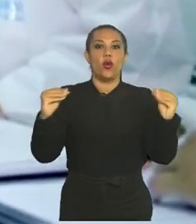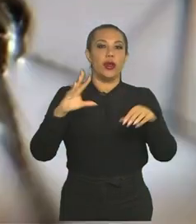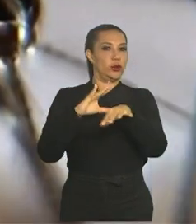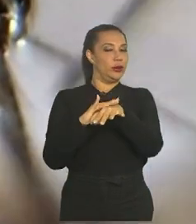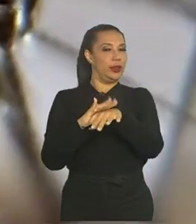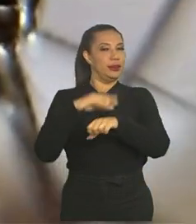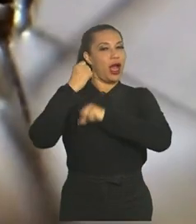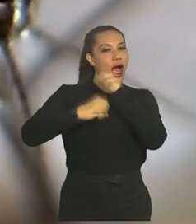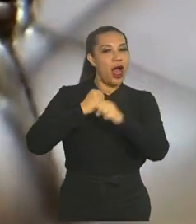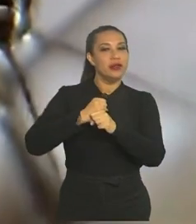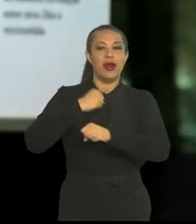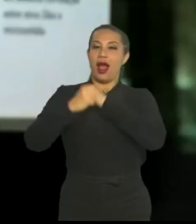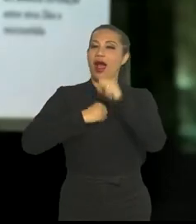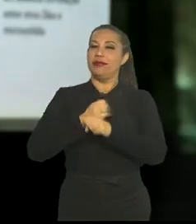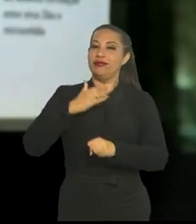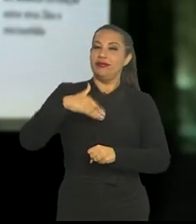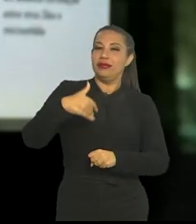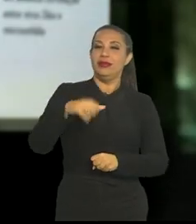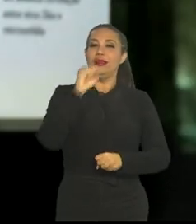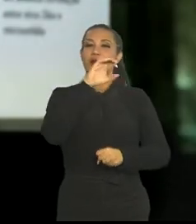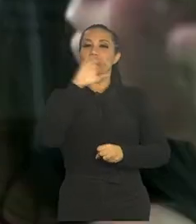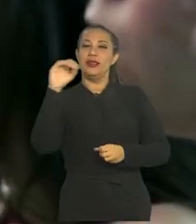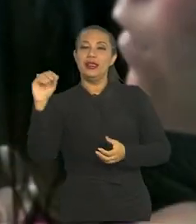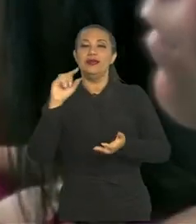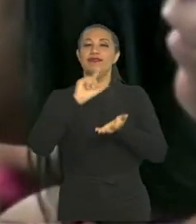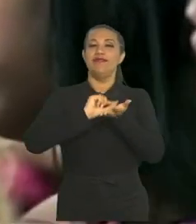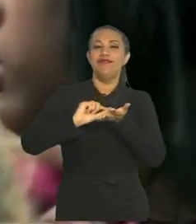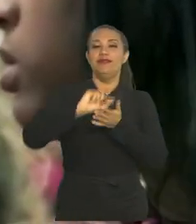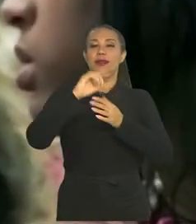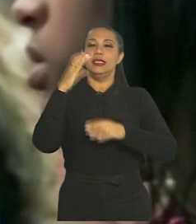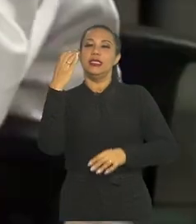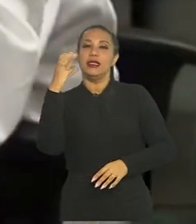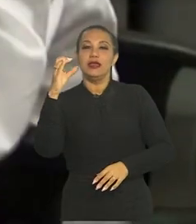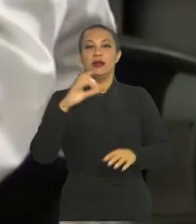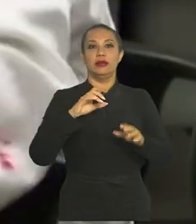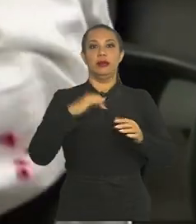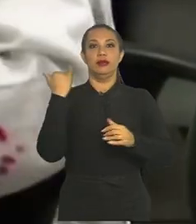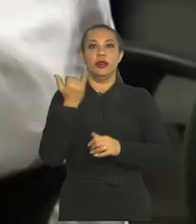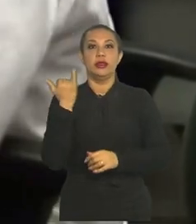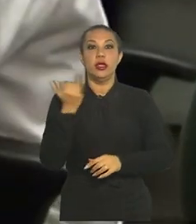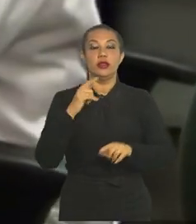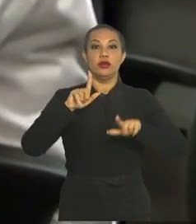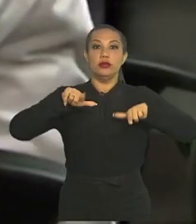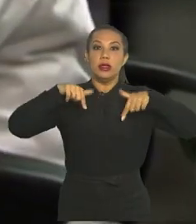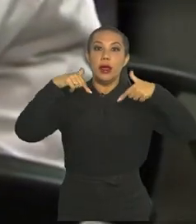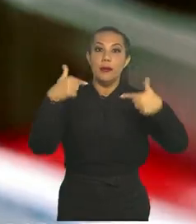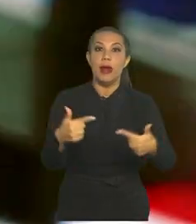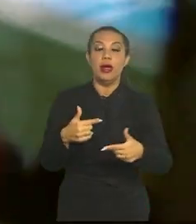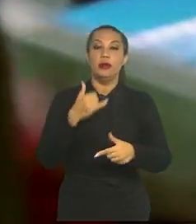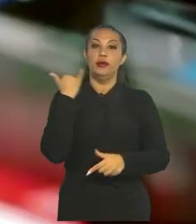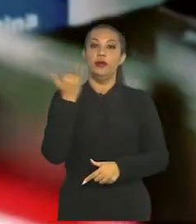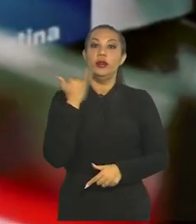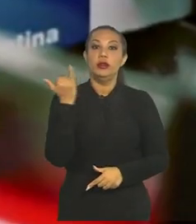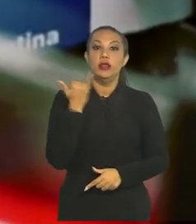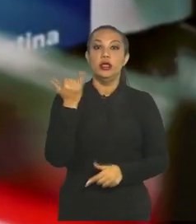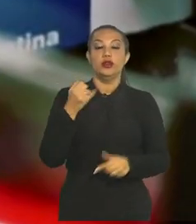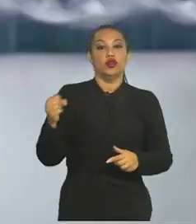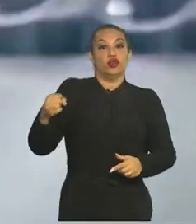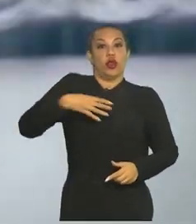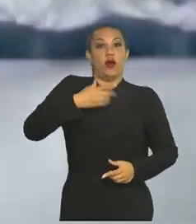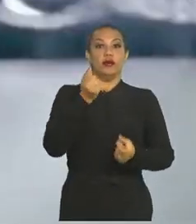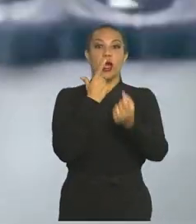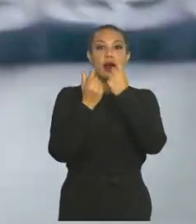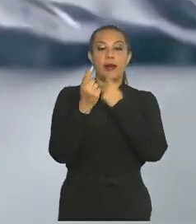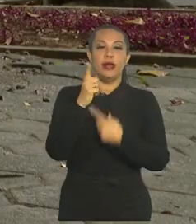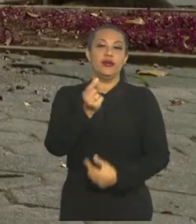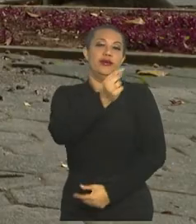anos, cerca de 800 artigos científicos são produzidos. Trabalhos que permitem a criação de novos remédios e